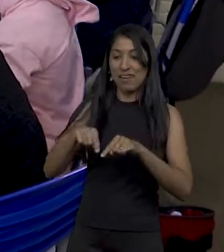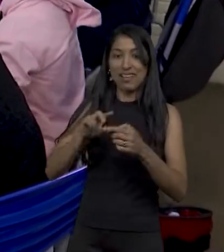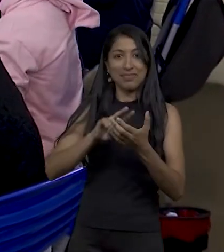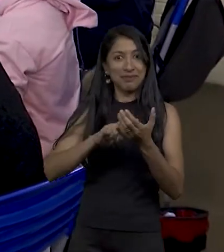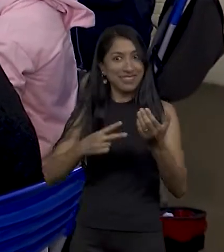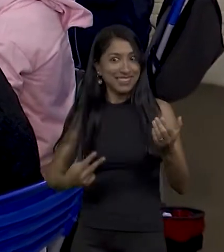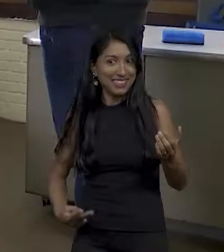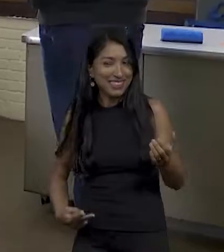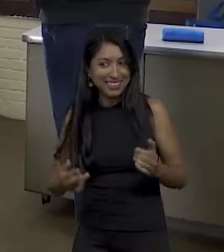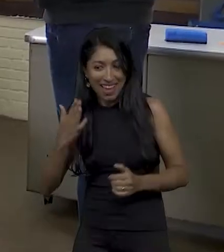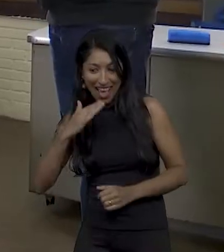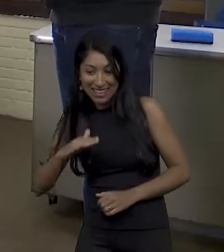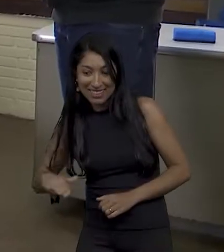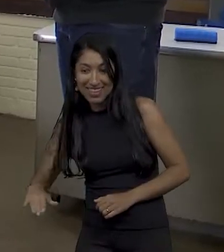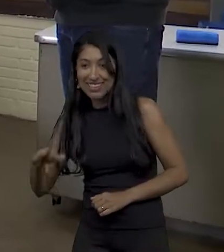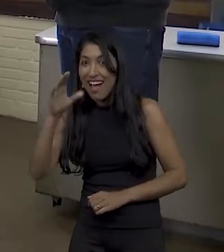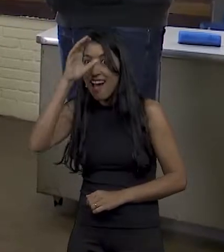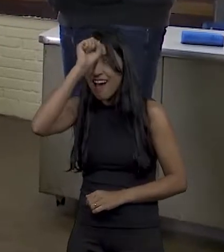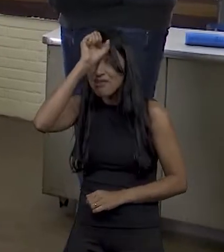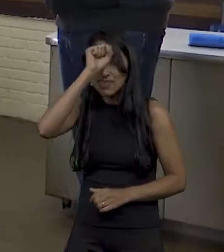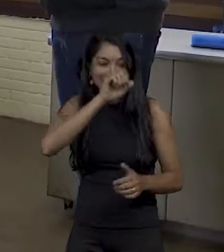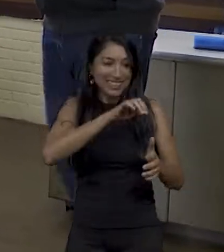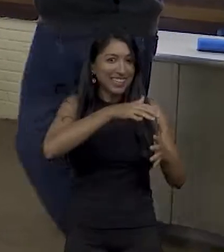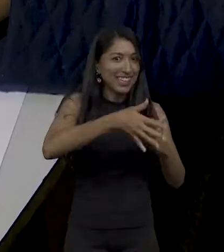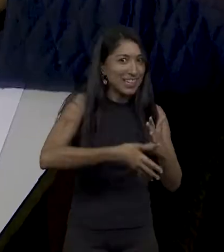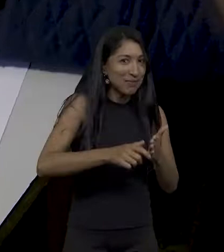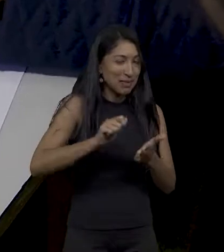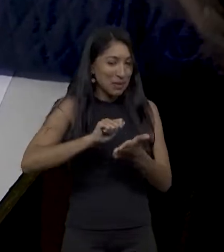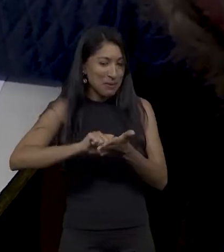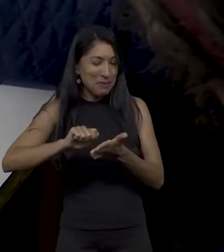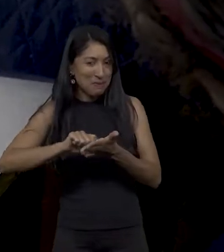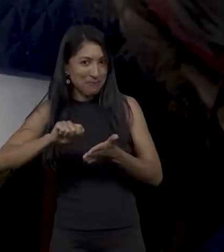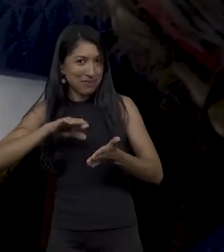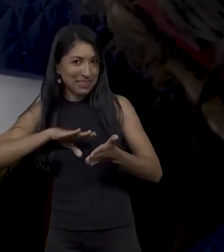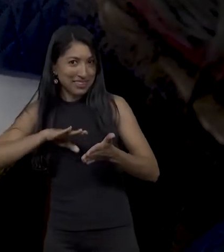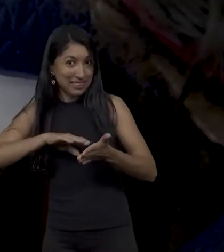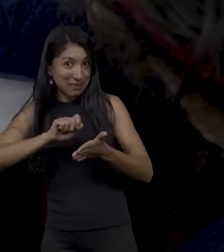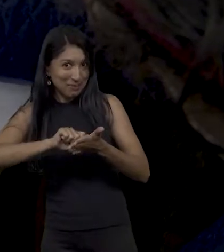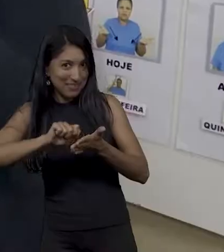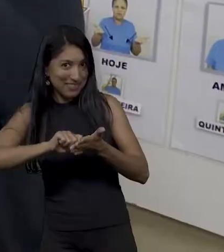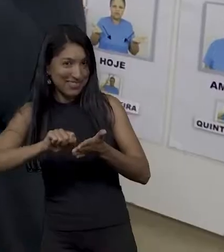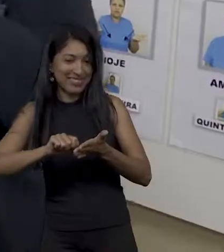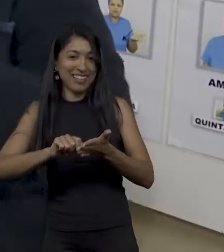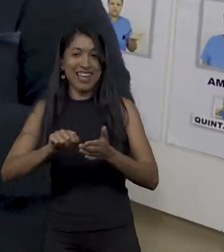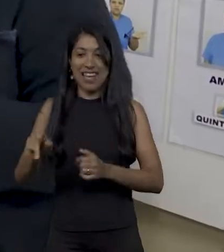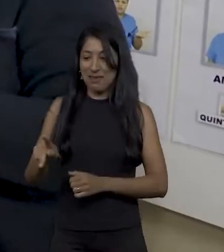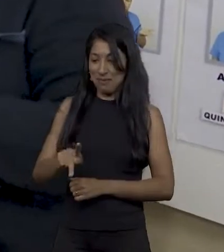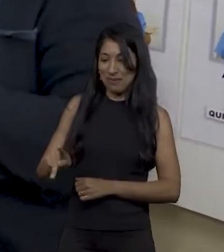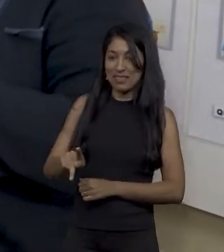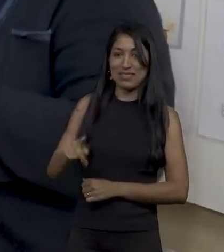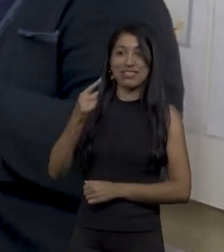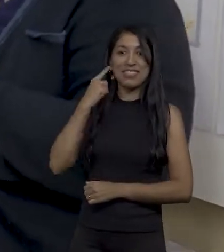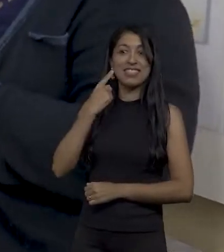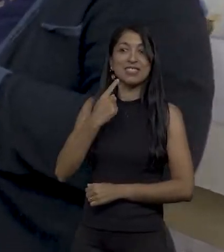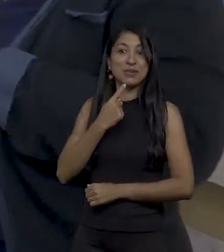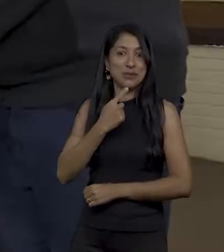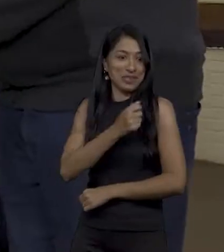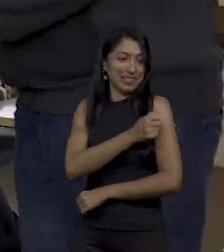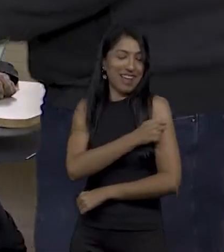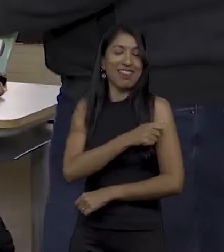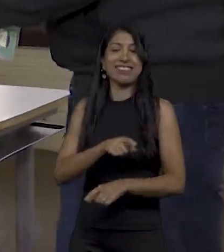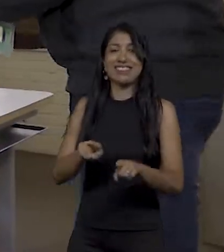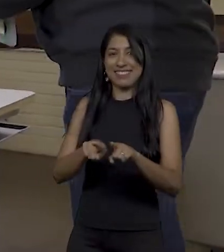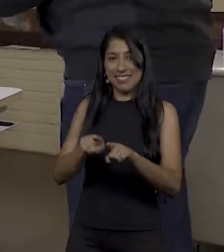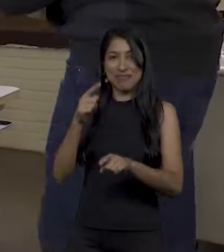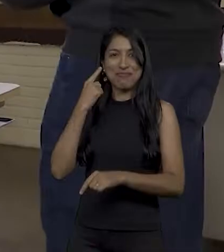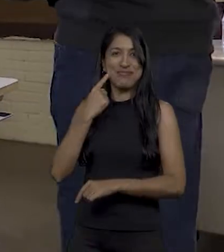classe bilíngue. As crianças aprendem libras e o português escrito. A professora é surda e